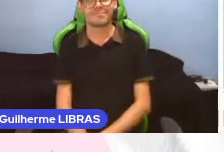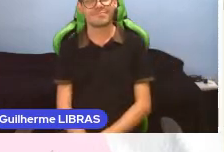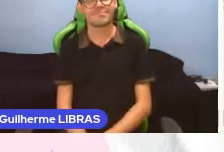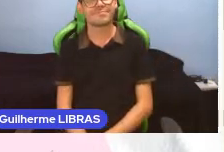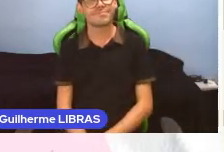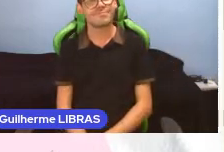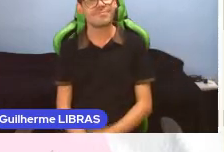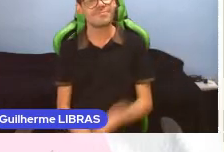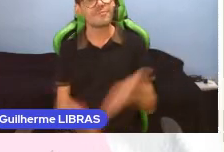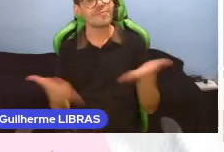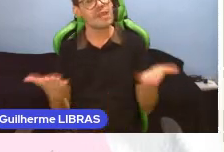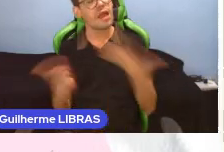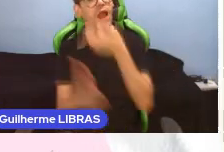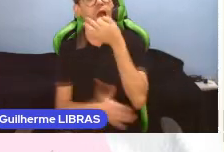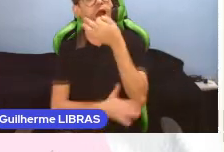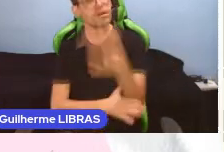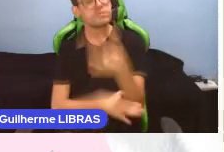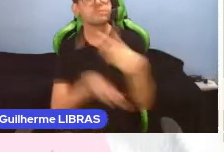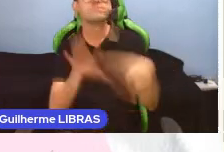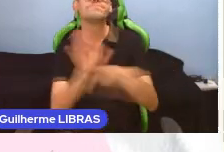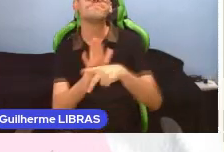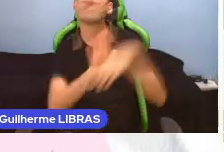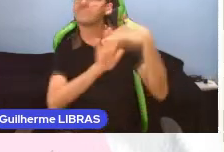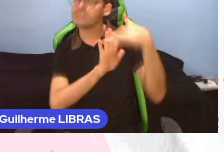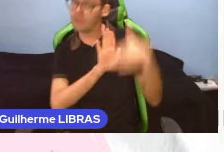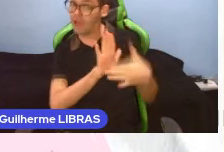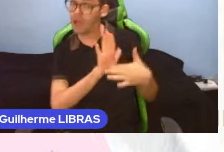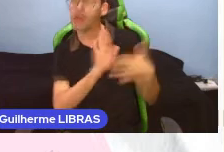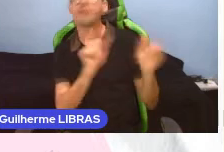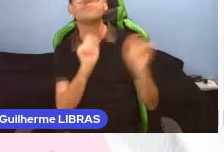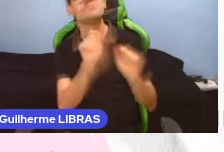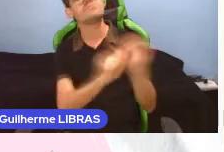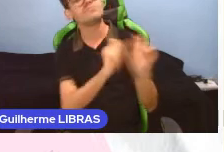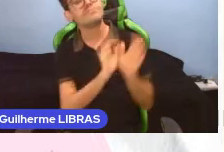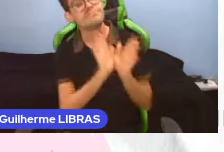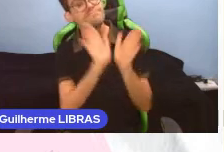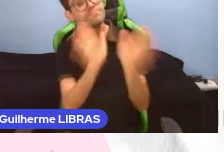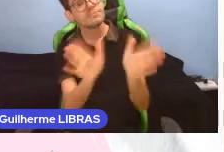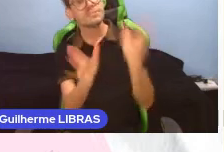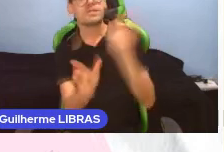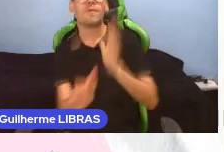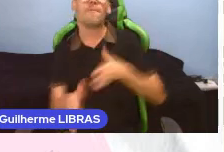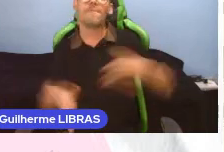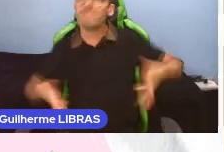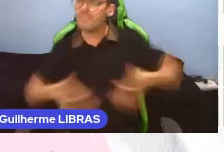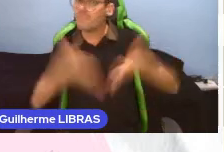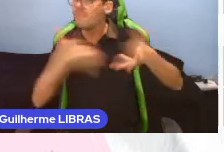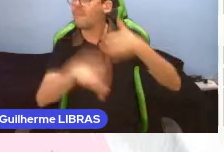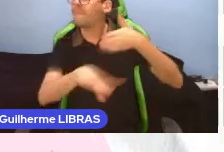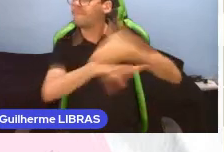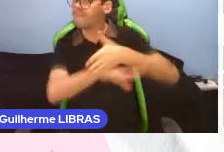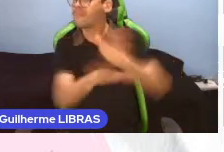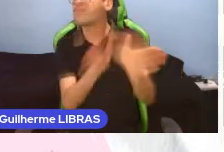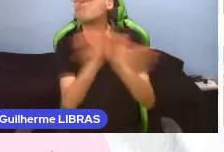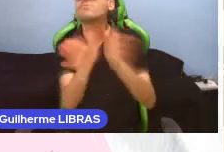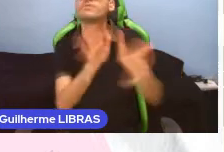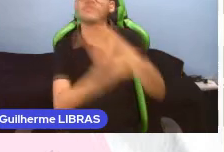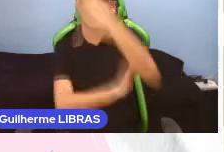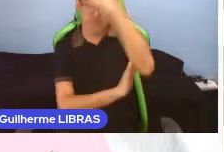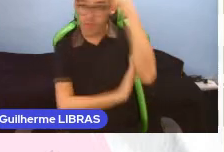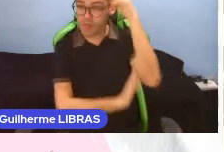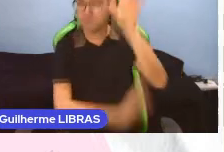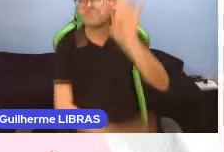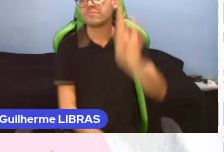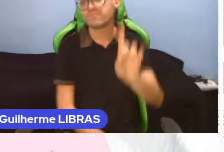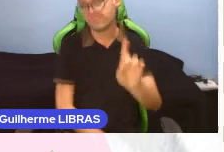As recomendações listadas abaixo estão voltadas para a promoção da acessibilidade às pessoas com deficiência,